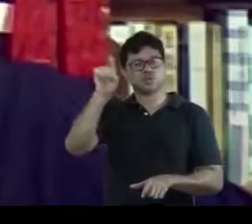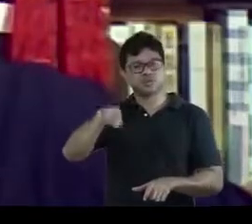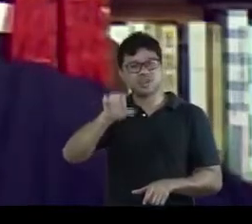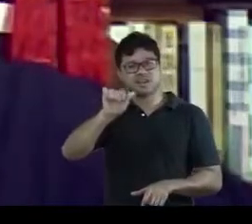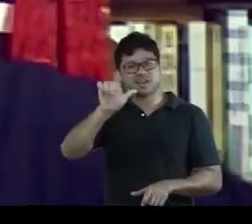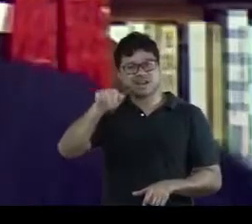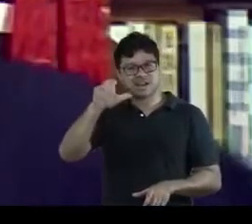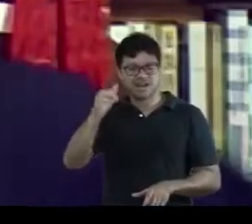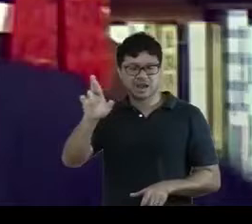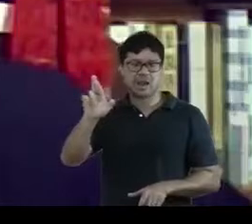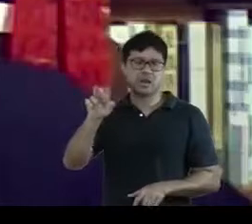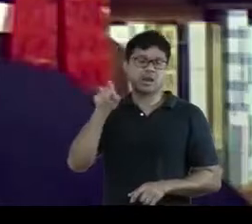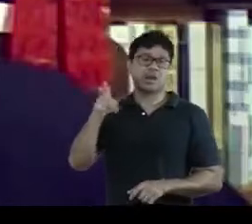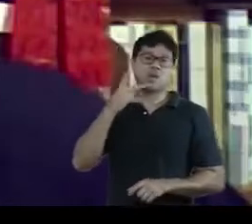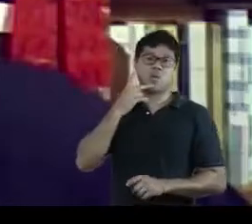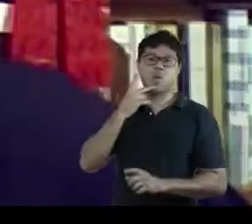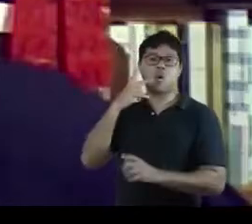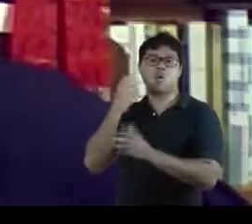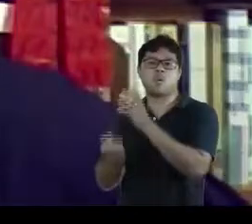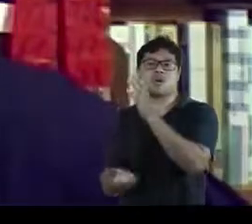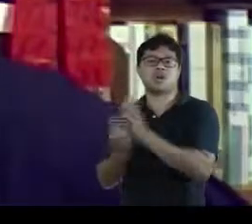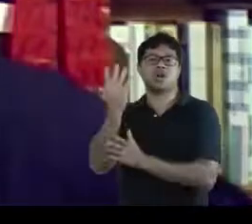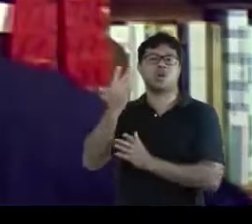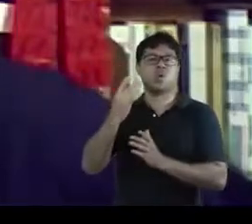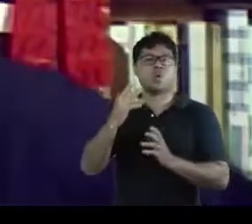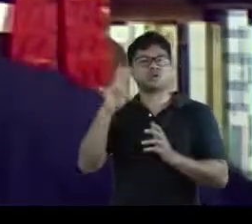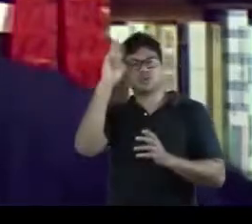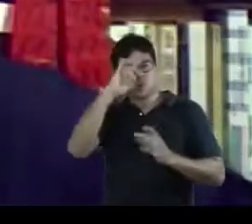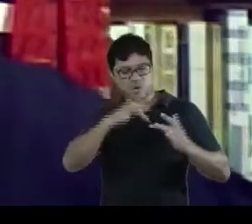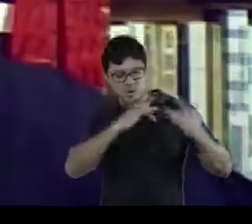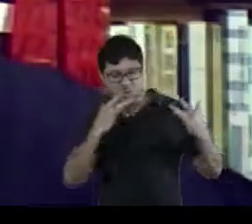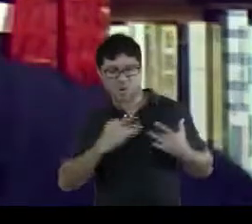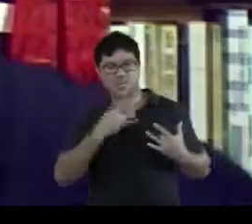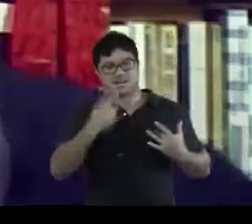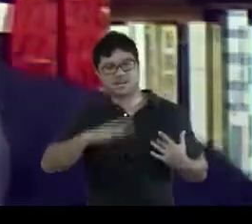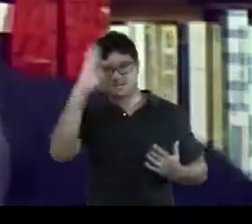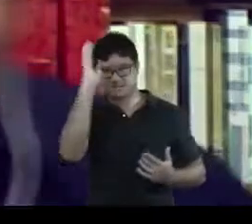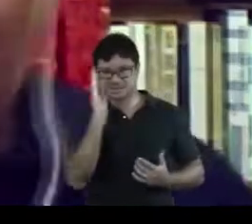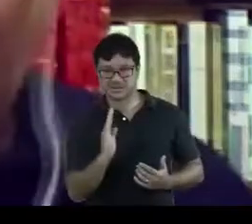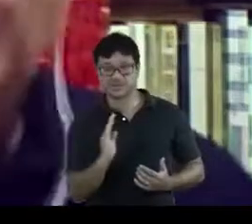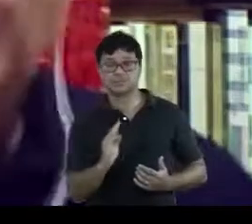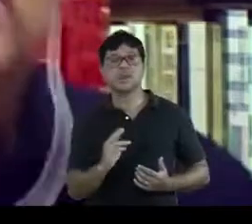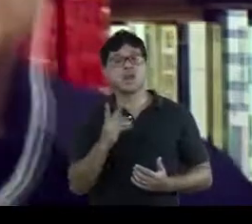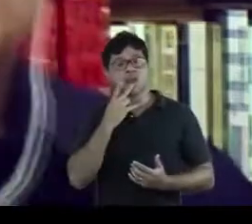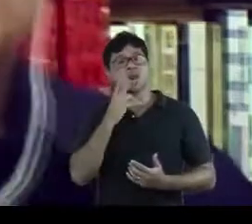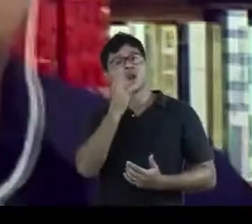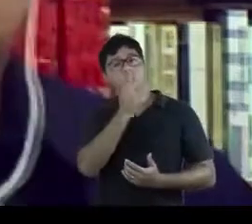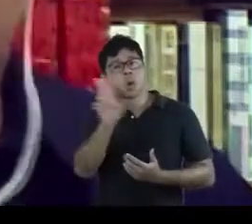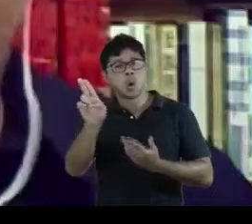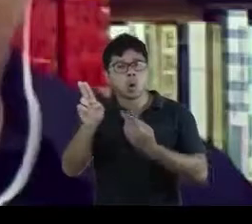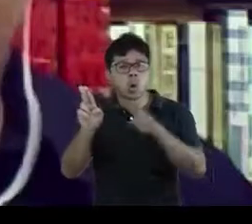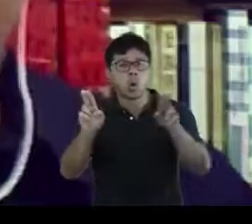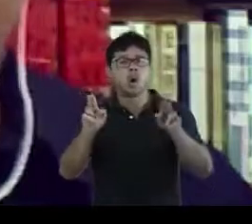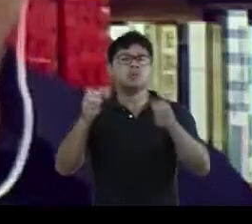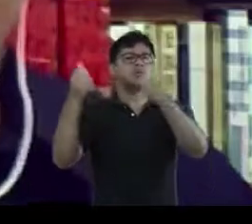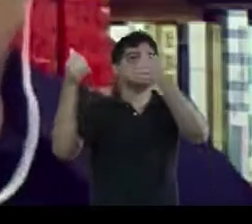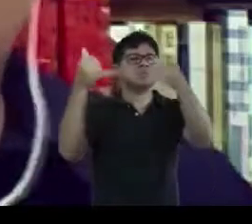considerados, então, fundadores do romance nacional, mencionem a